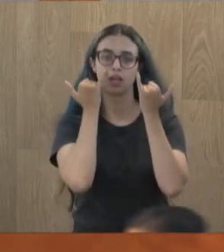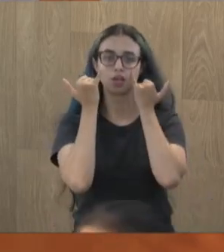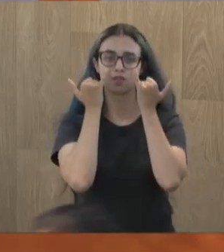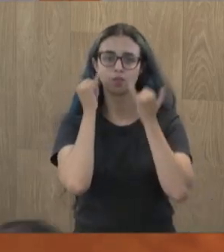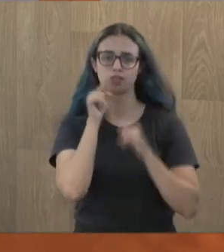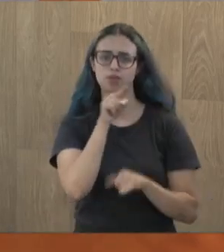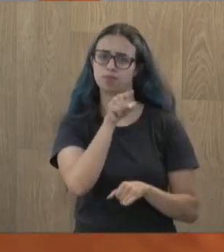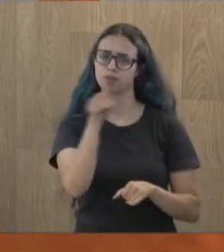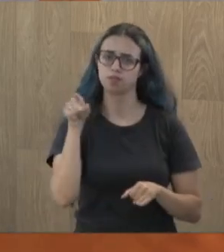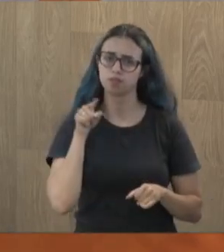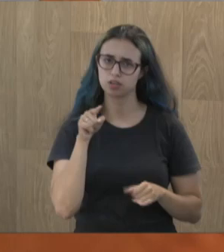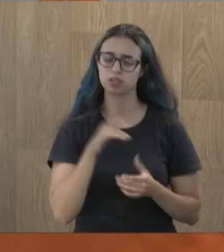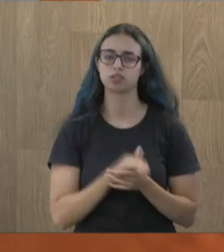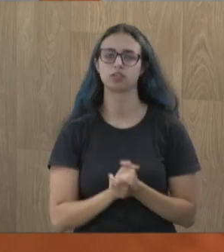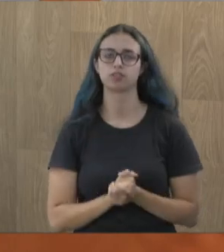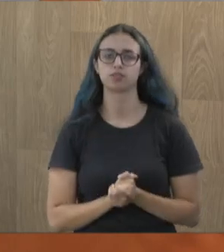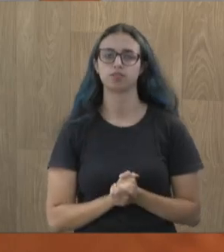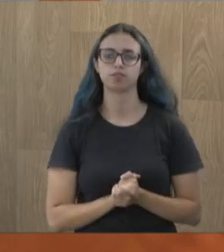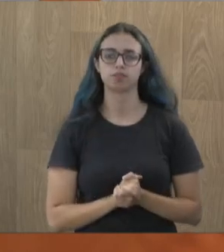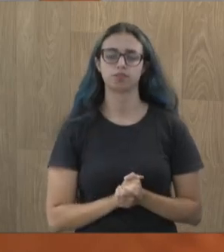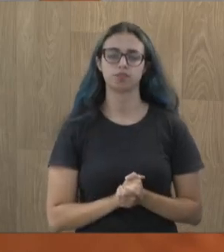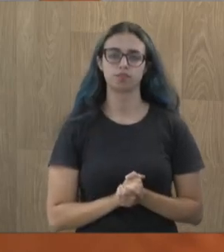da TV Candidessa, através da TV Câmara.